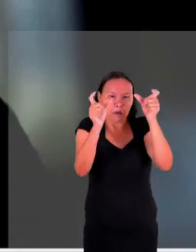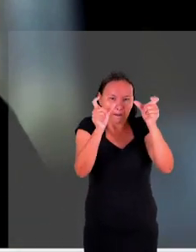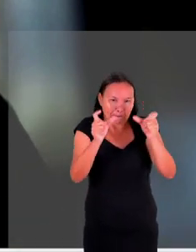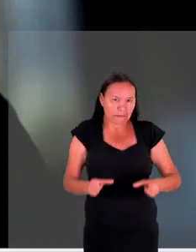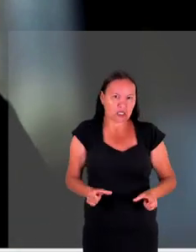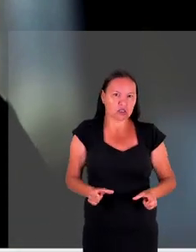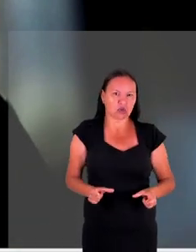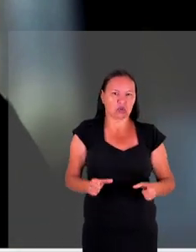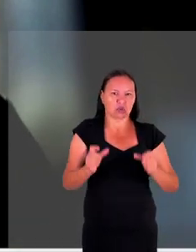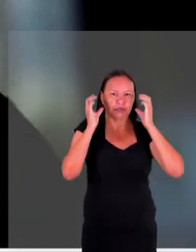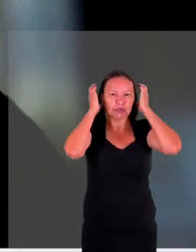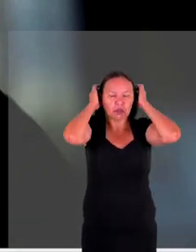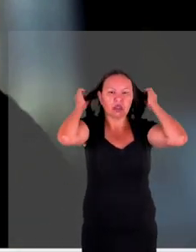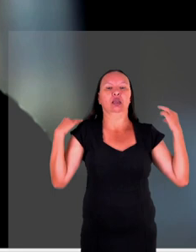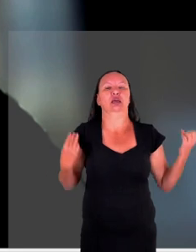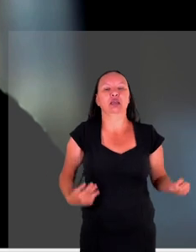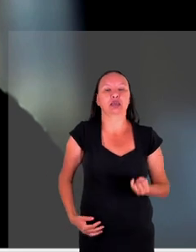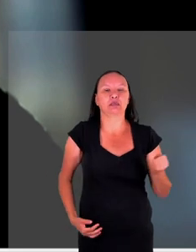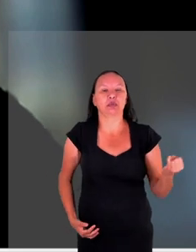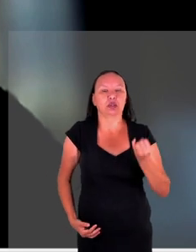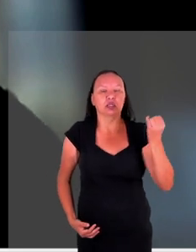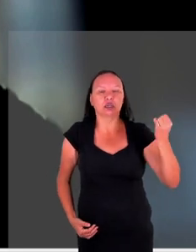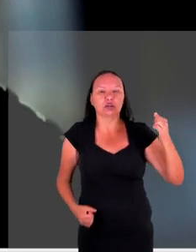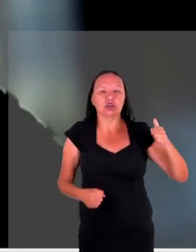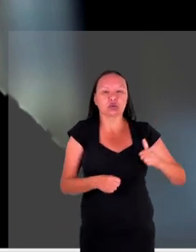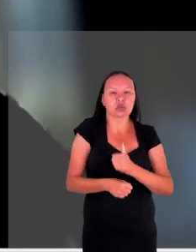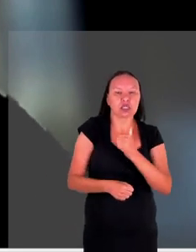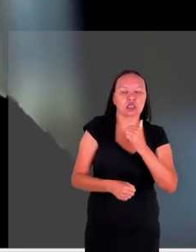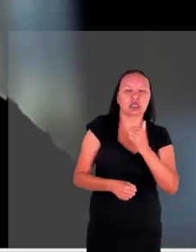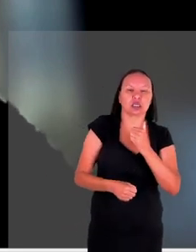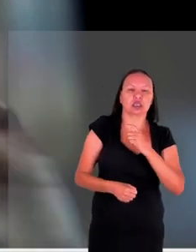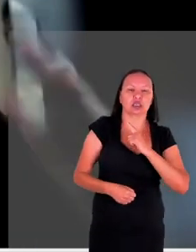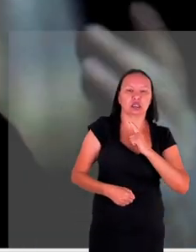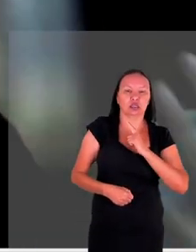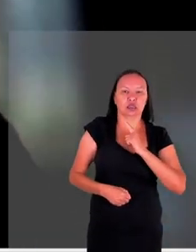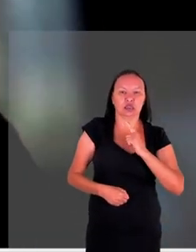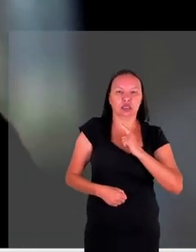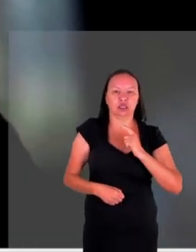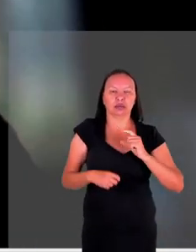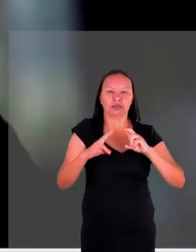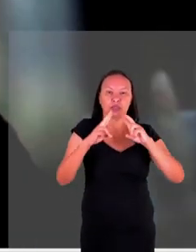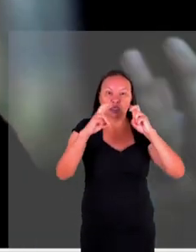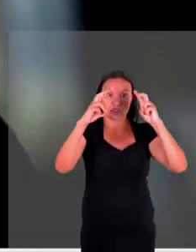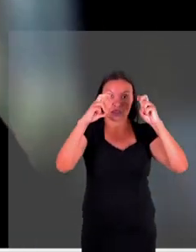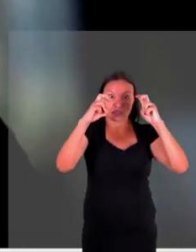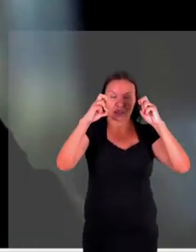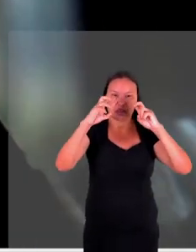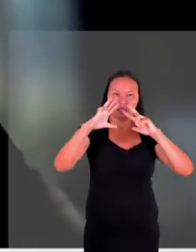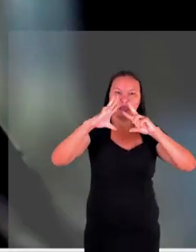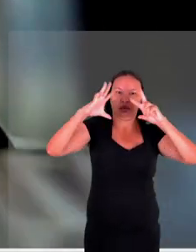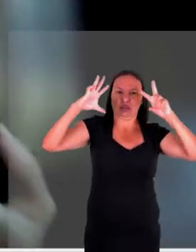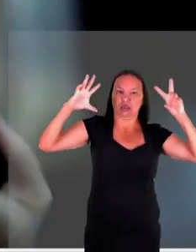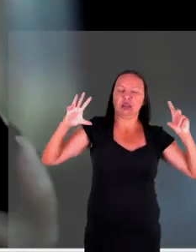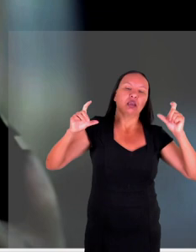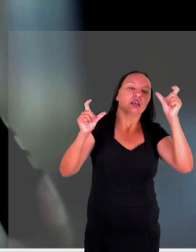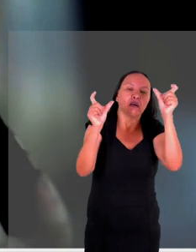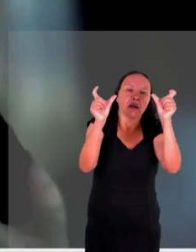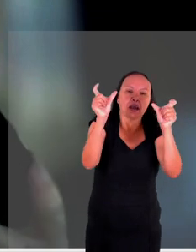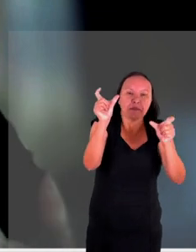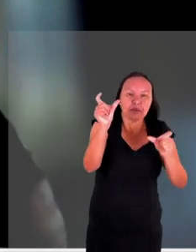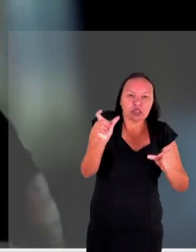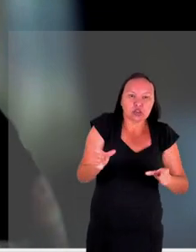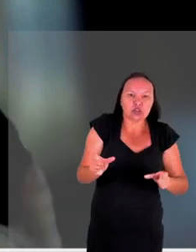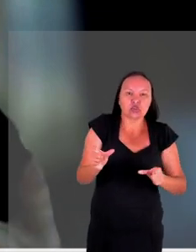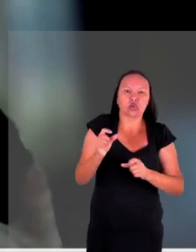e é importante a gente conseguir ter então esse panorama de que a vítima não é só o civil